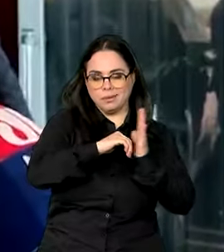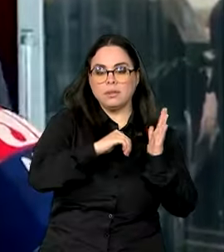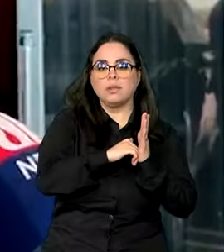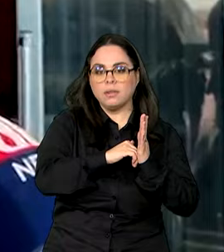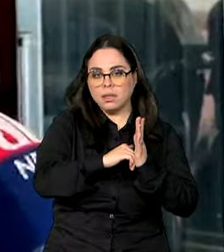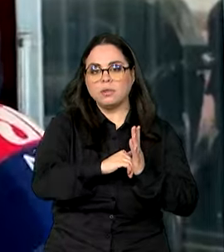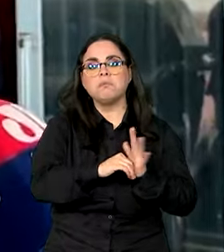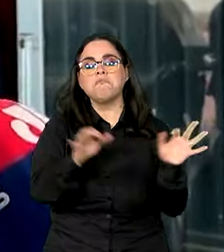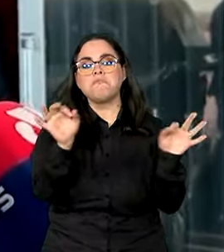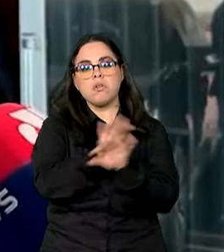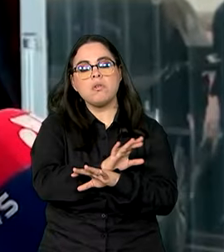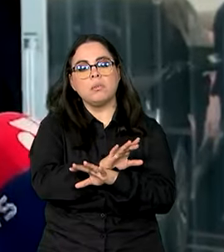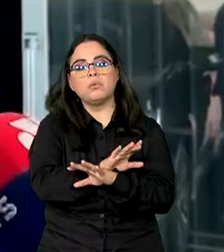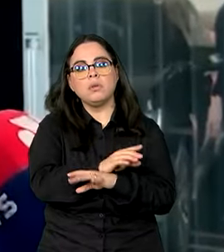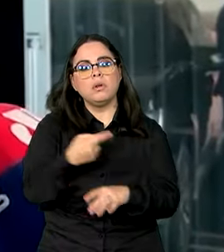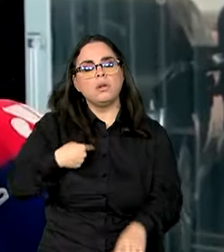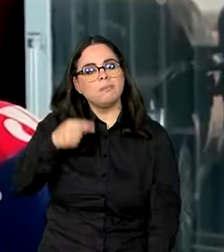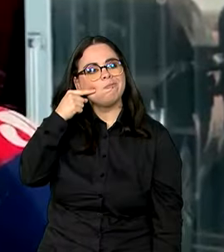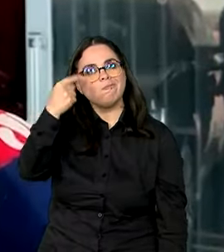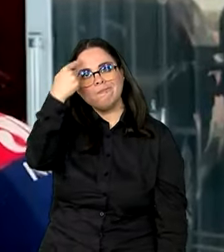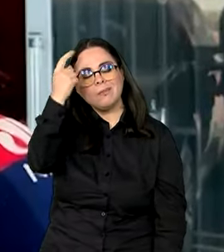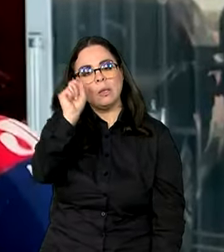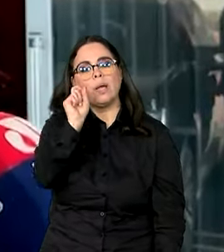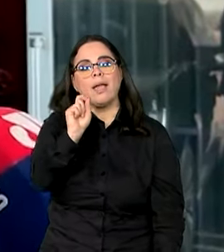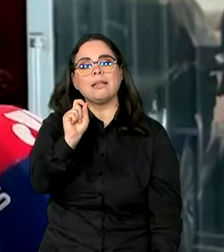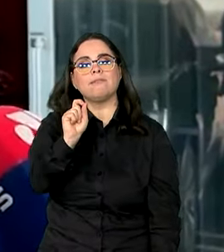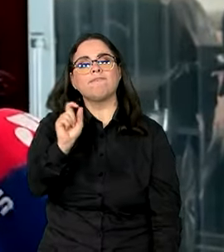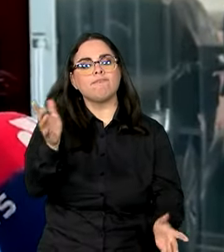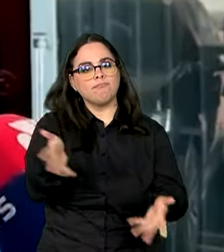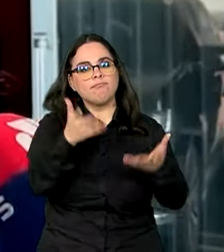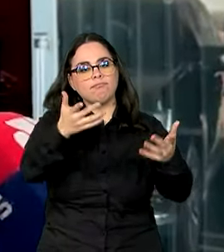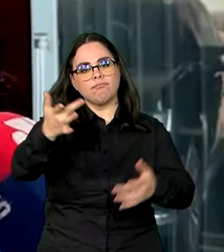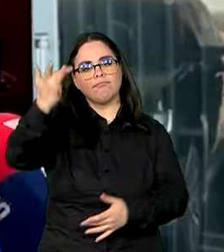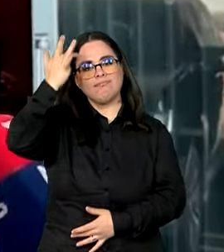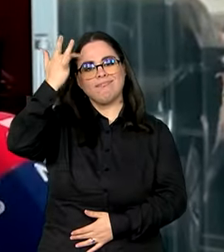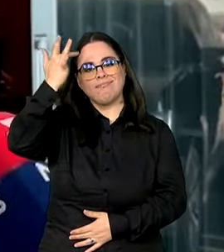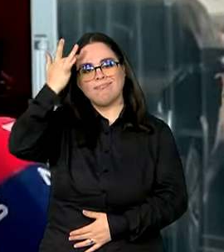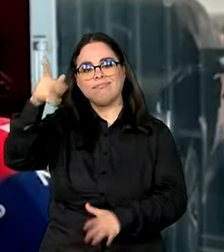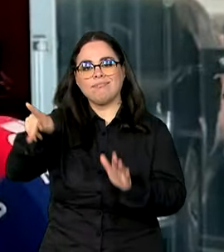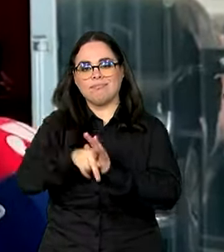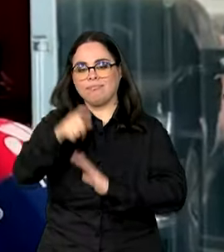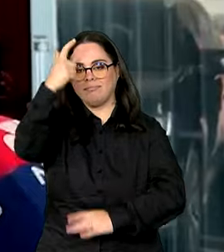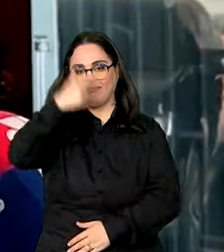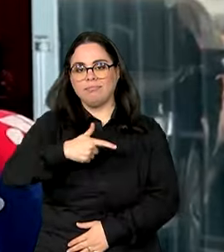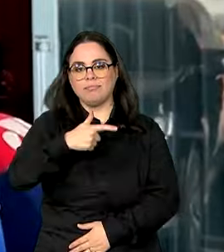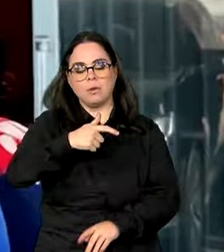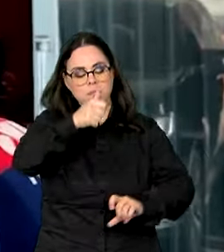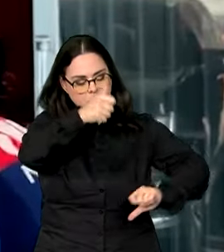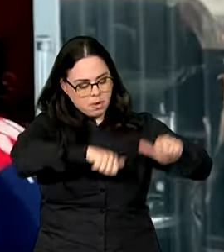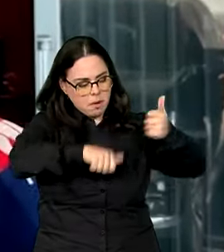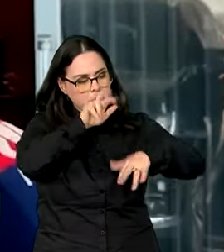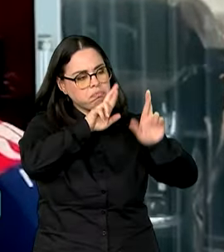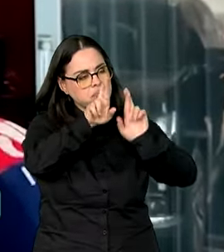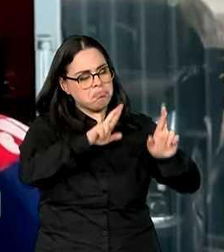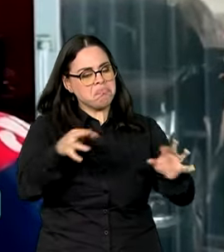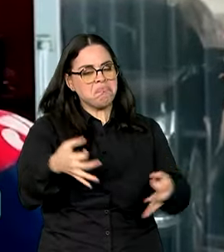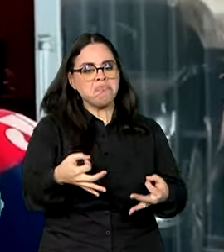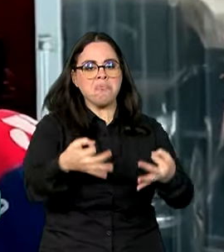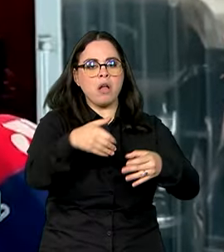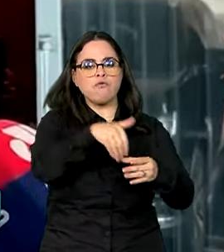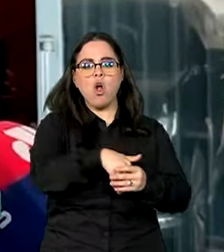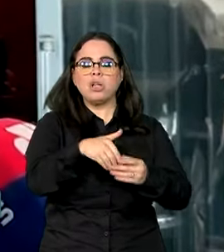sucedida, eu penso que foi muito saudada a maturidade com que a sabatina foi feita e a